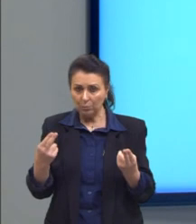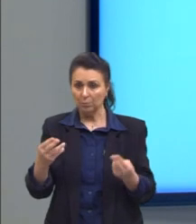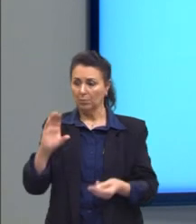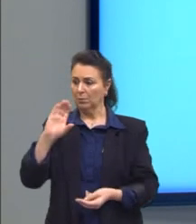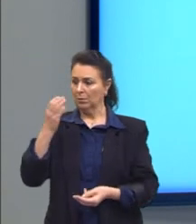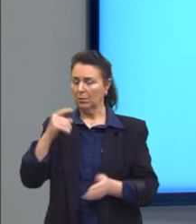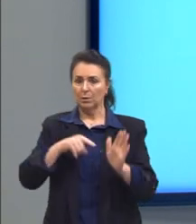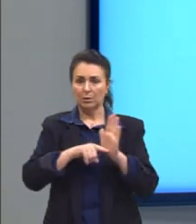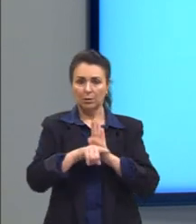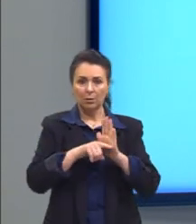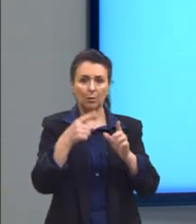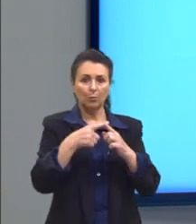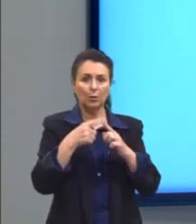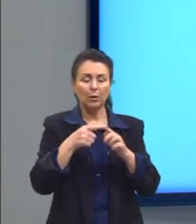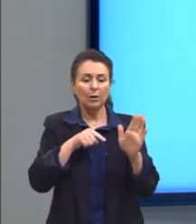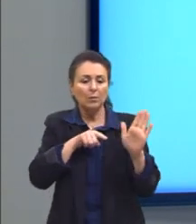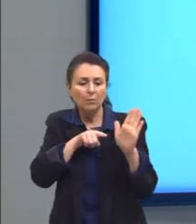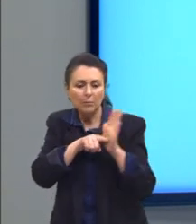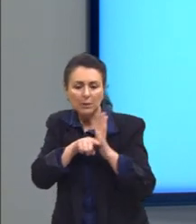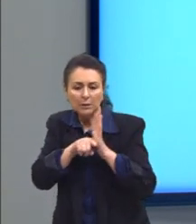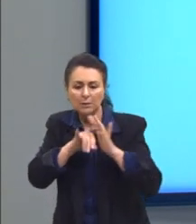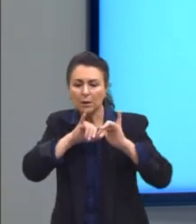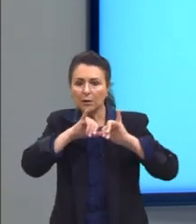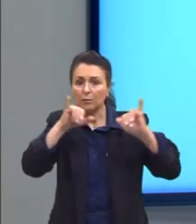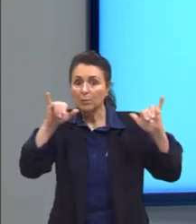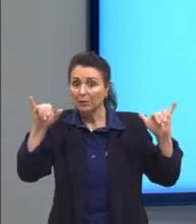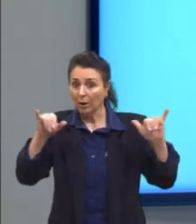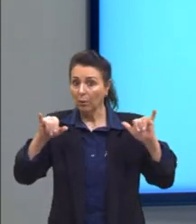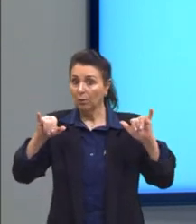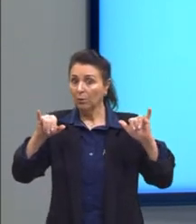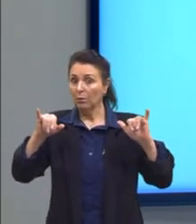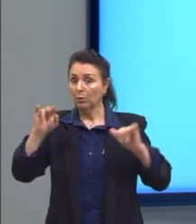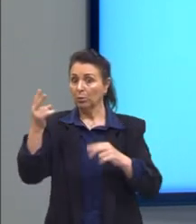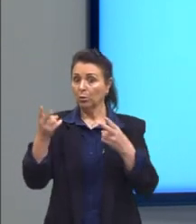Científico, pois investiga informações sobre Isaac Newton.